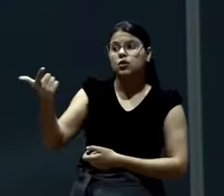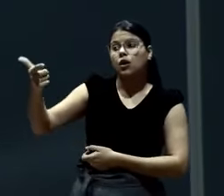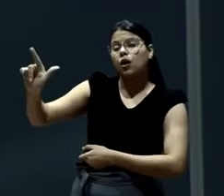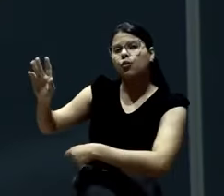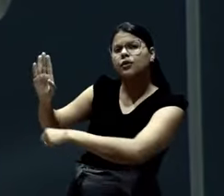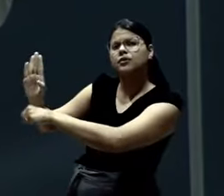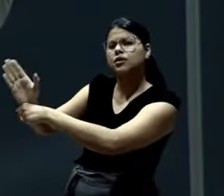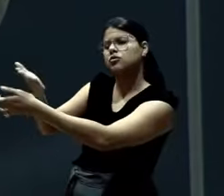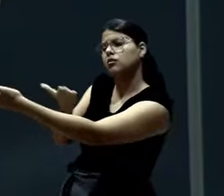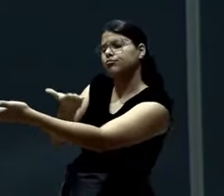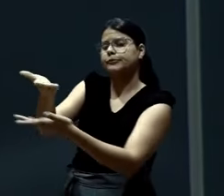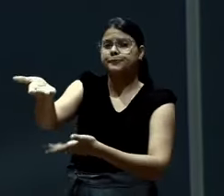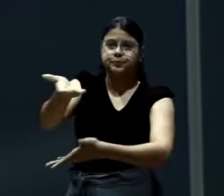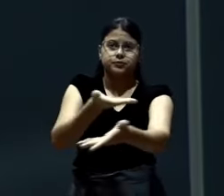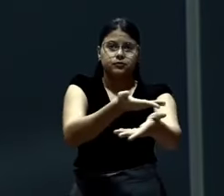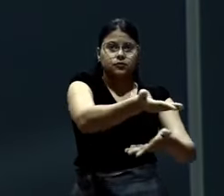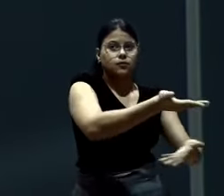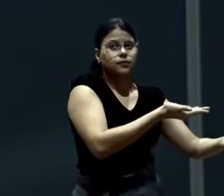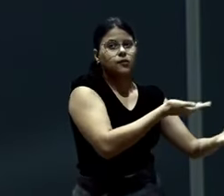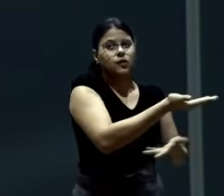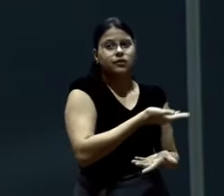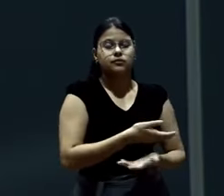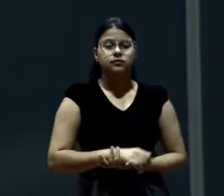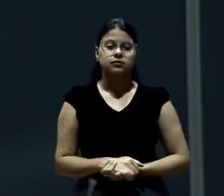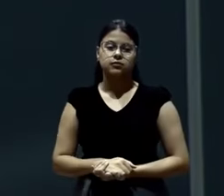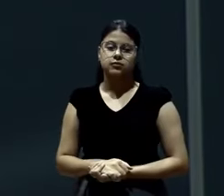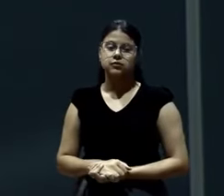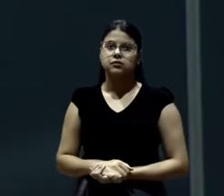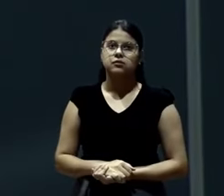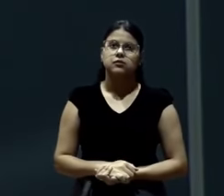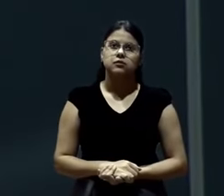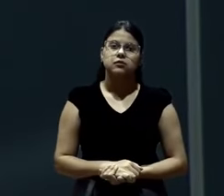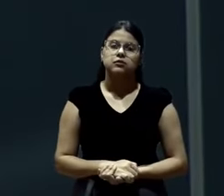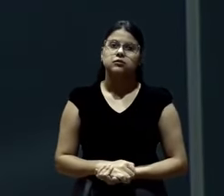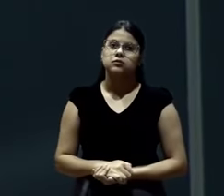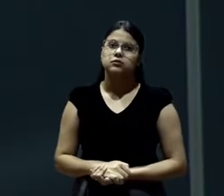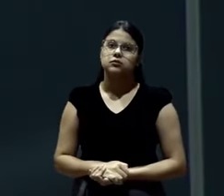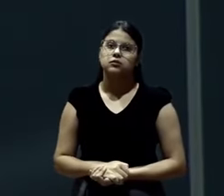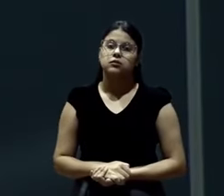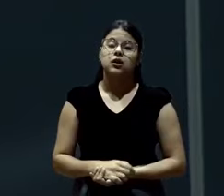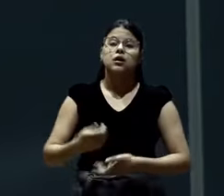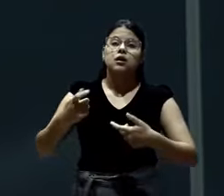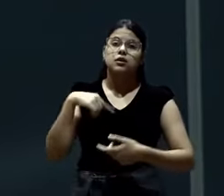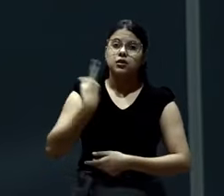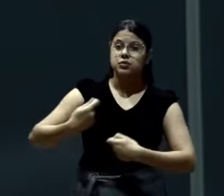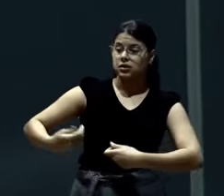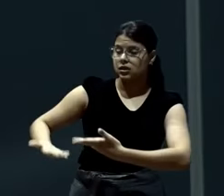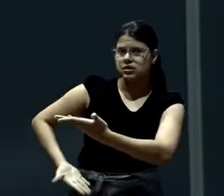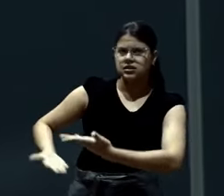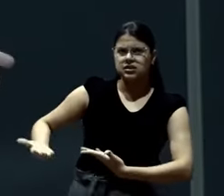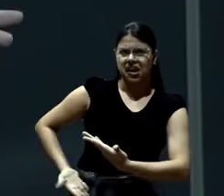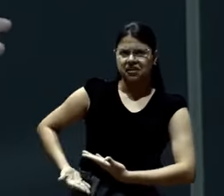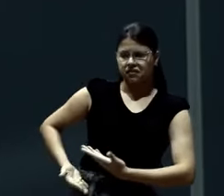Essa é a nossa vida de cristão. Envolver. Como a gente diz. Servir. Servir quem? Você